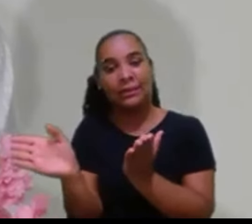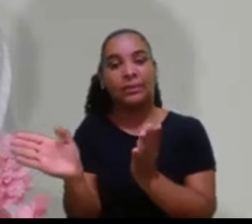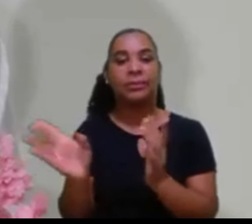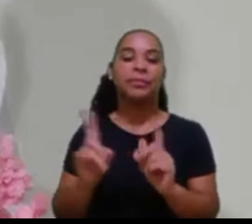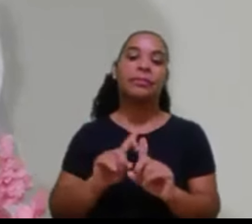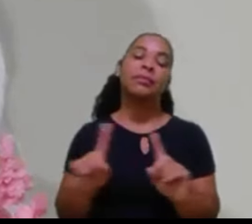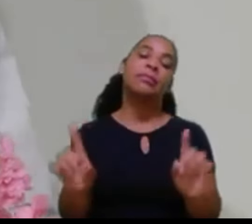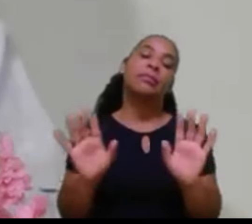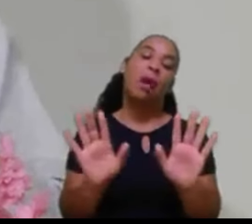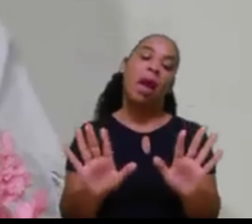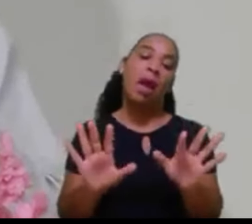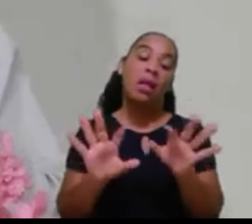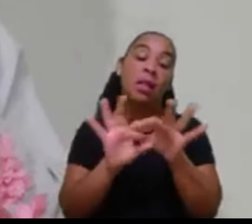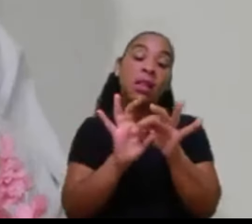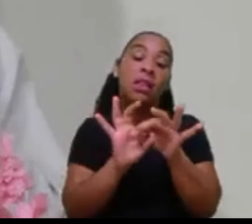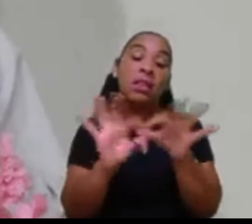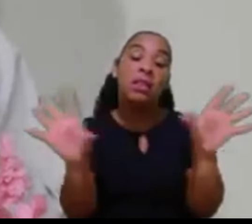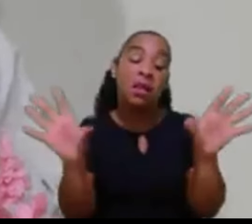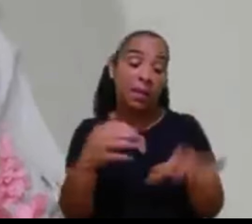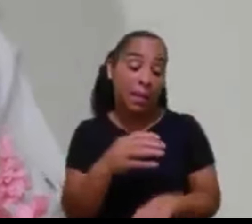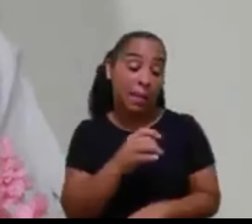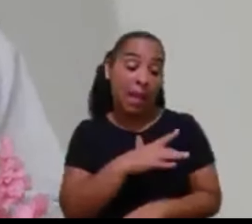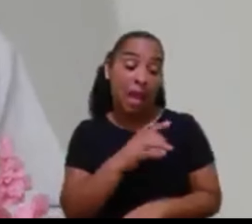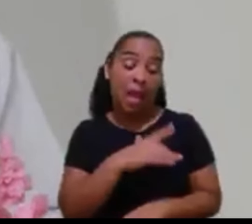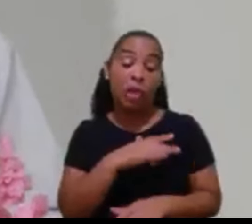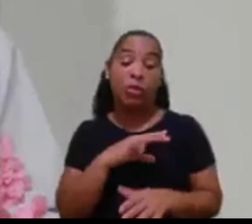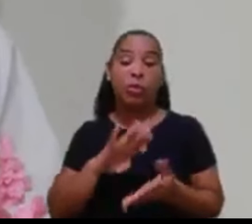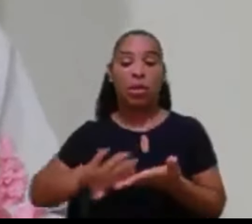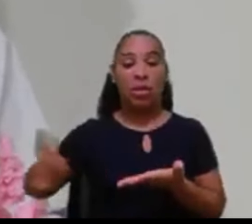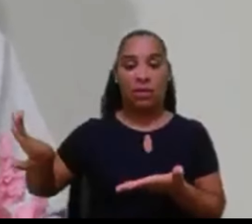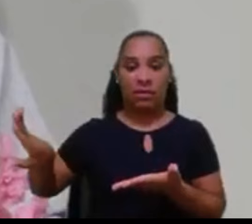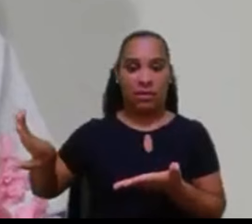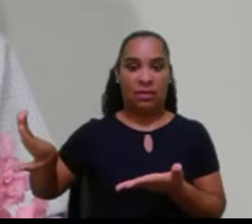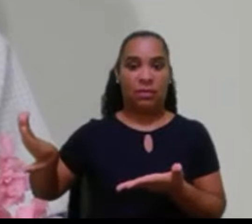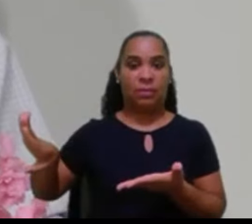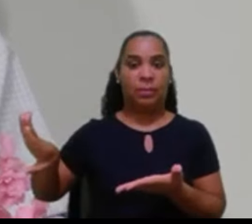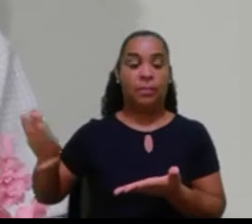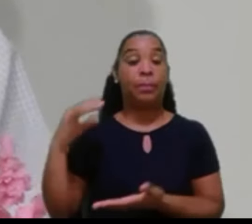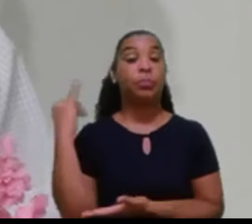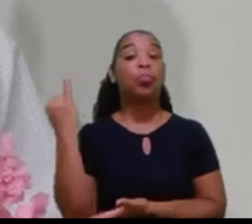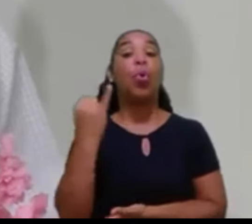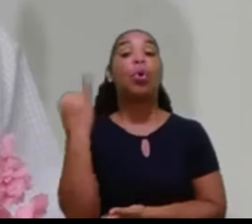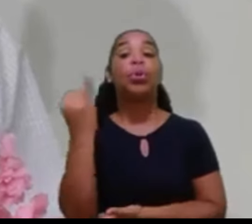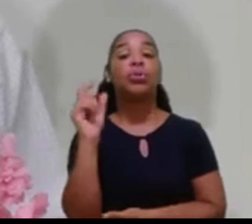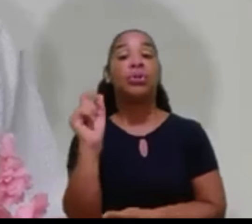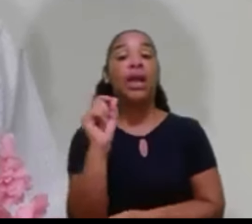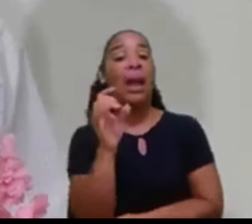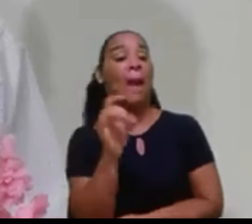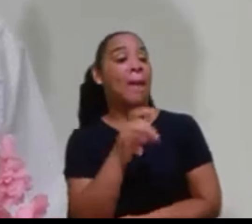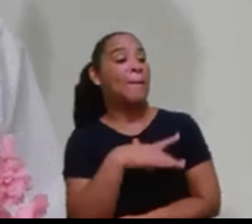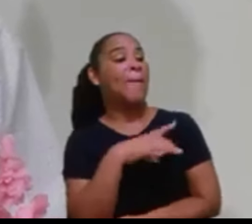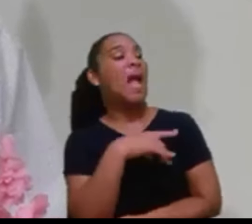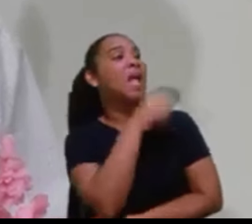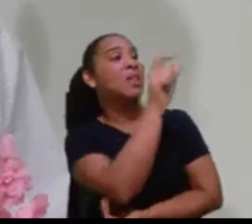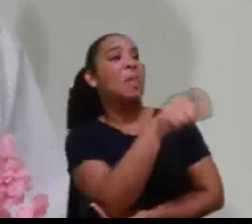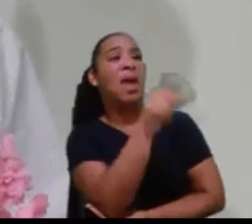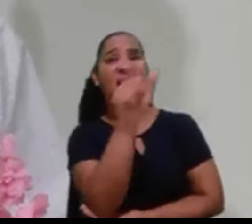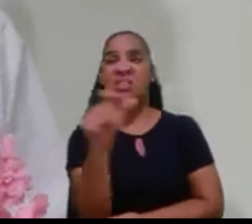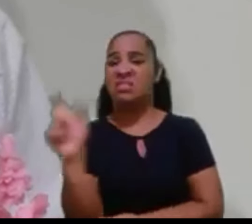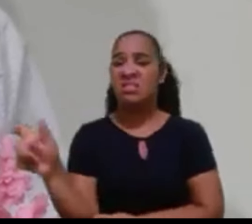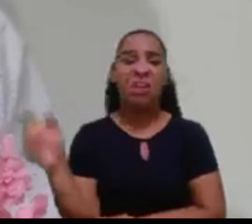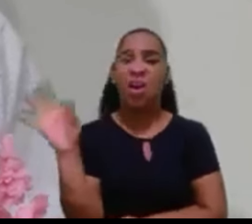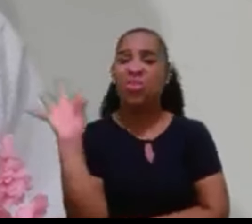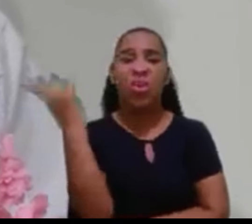nos libertarmos do medo. E outro item, muito importante, não tenha medo de ninguém, porque todo mundo tem defeito.